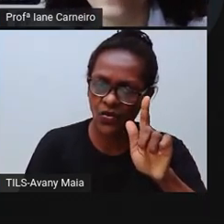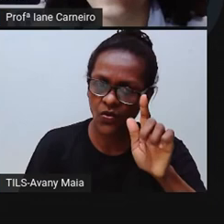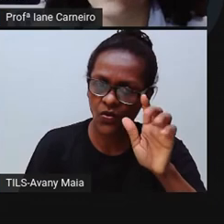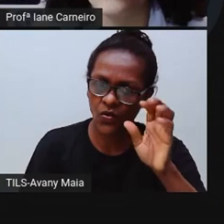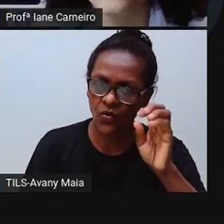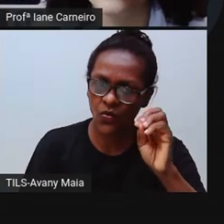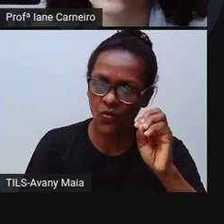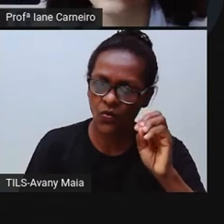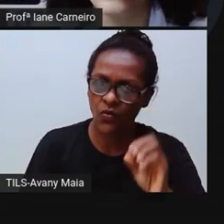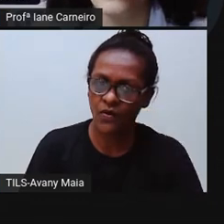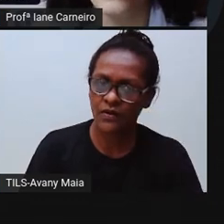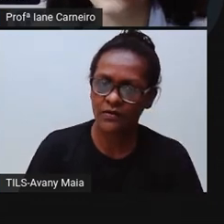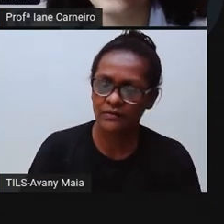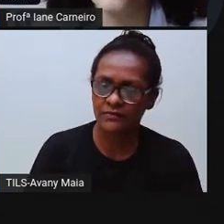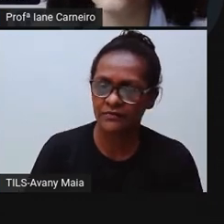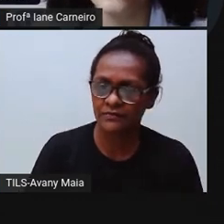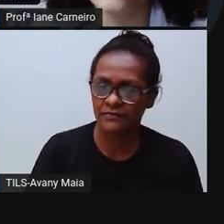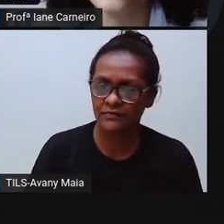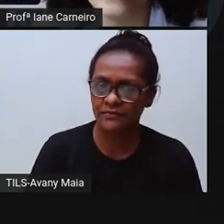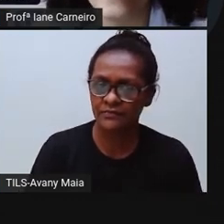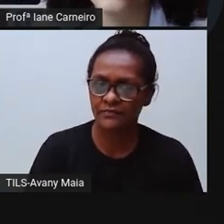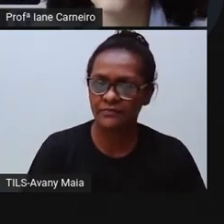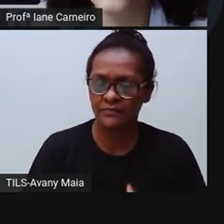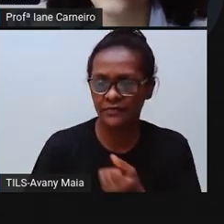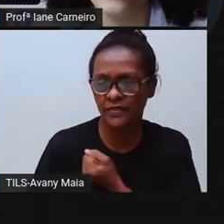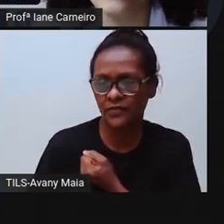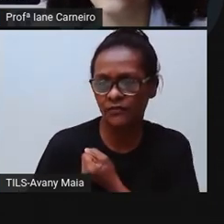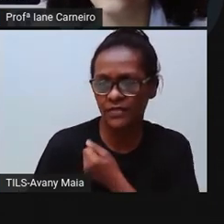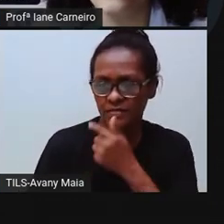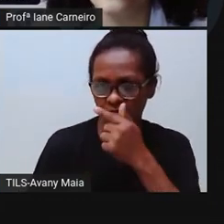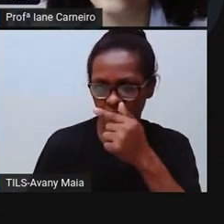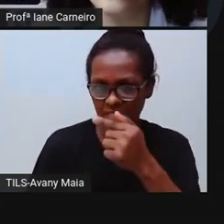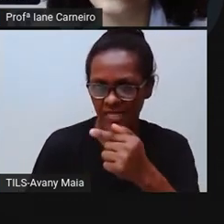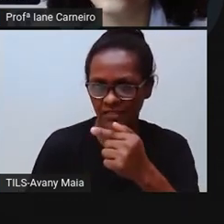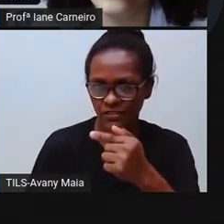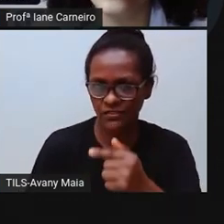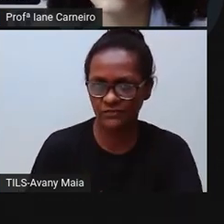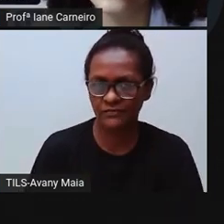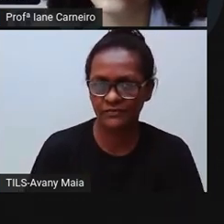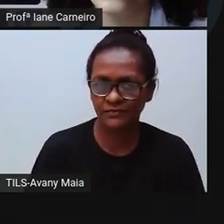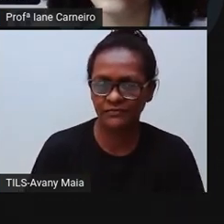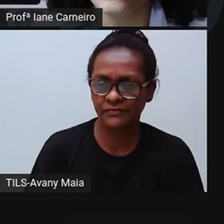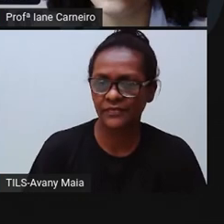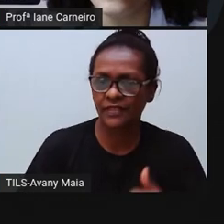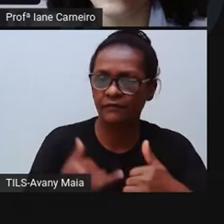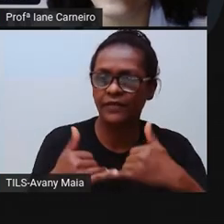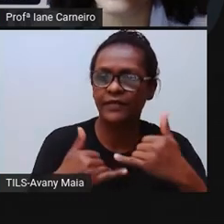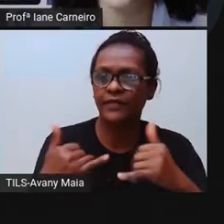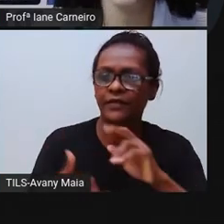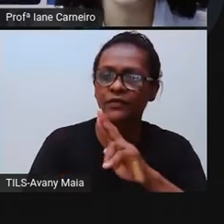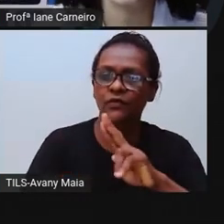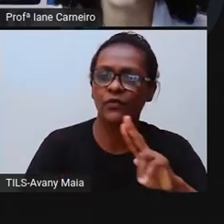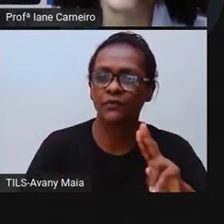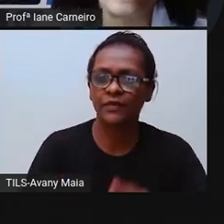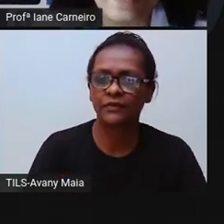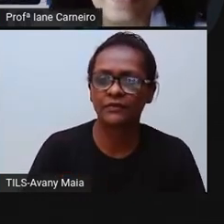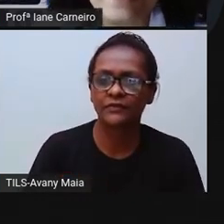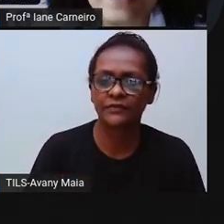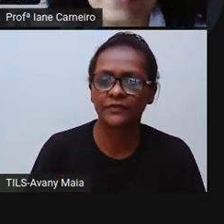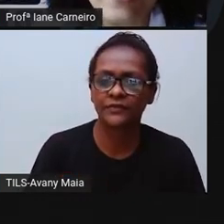brinquedo bem legal. O brinquedo número 7, ó. Que brinquedo é esse? É o